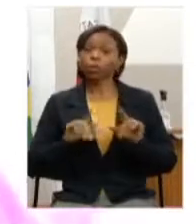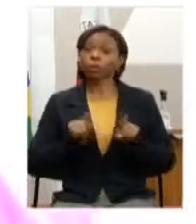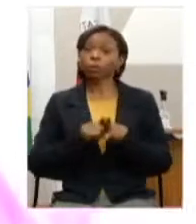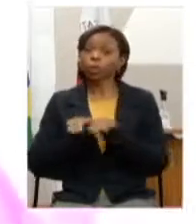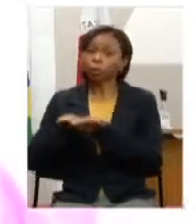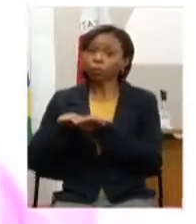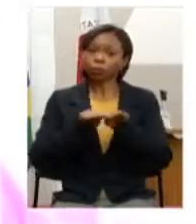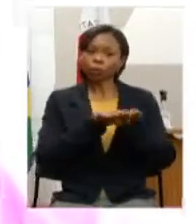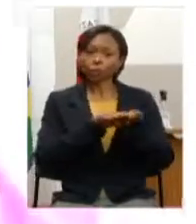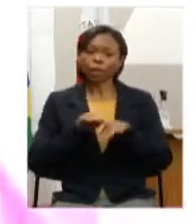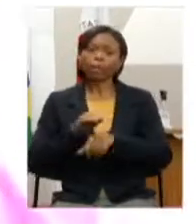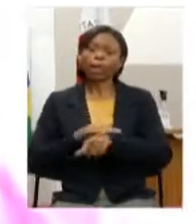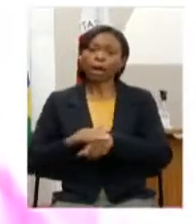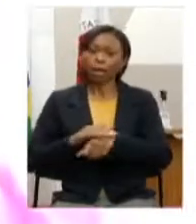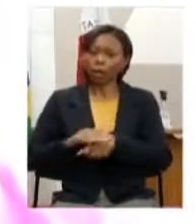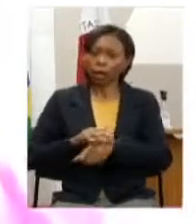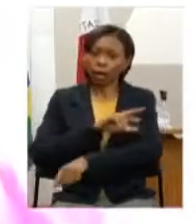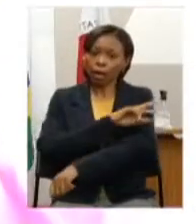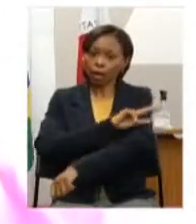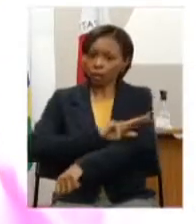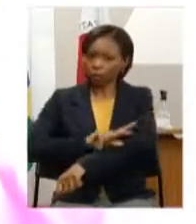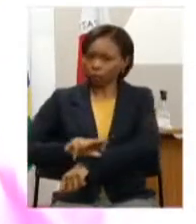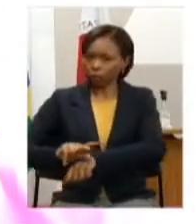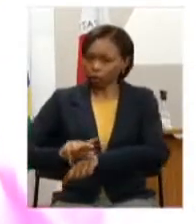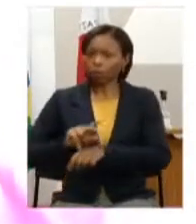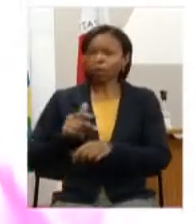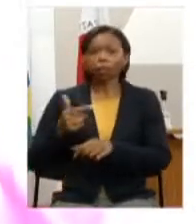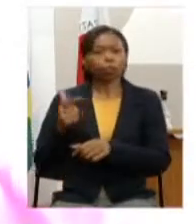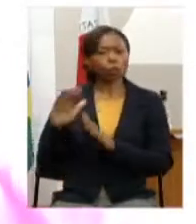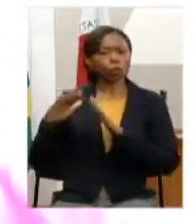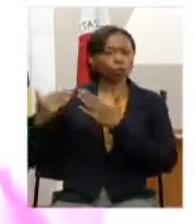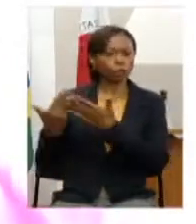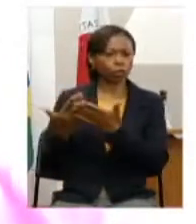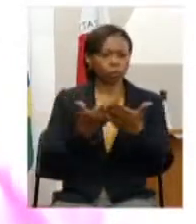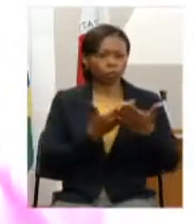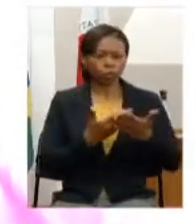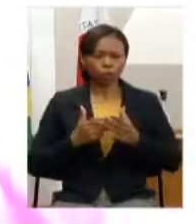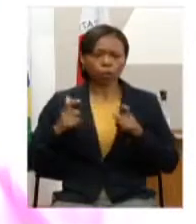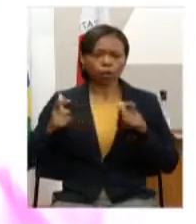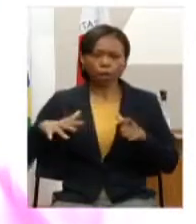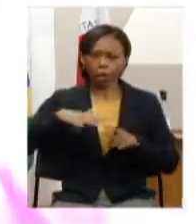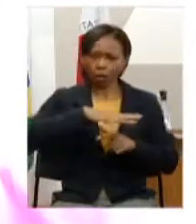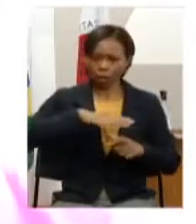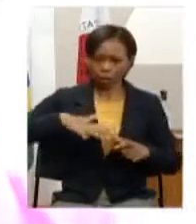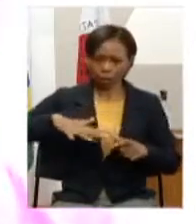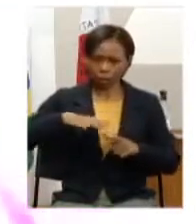equidade em relação às demais escolas da área pública estadual